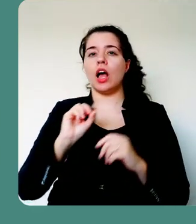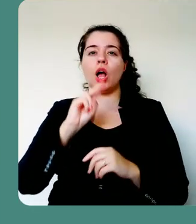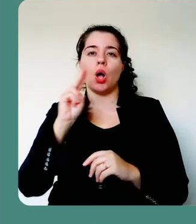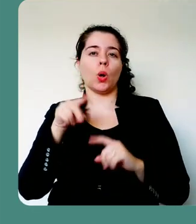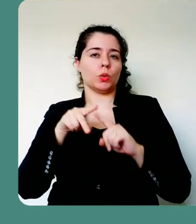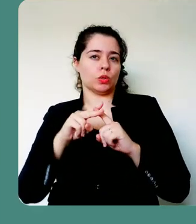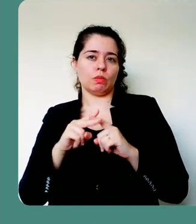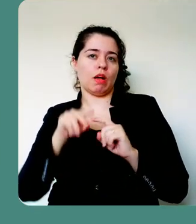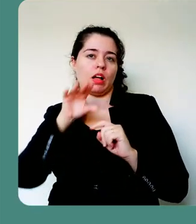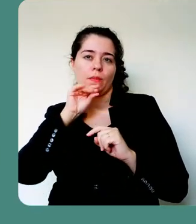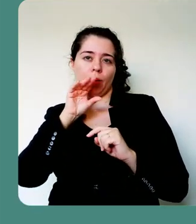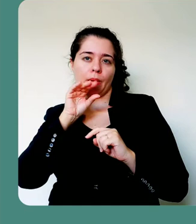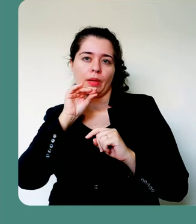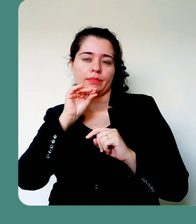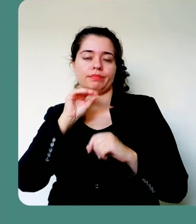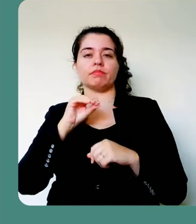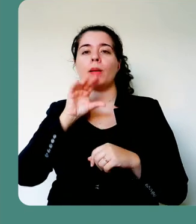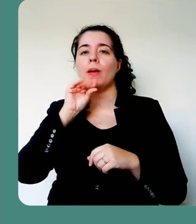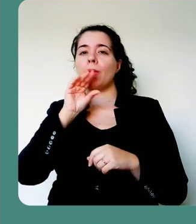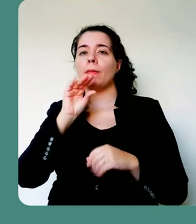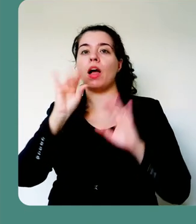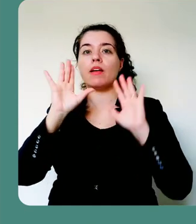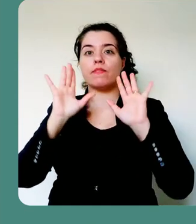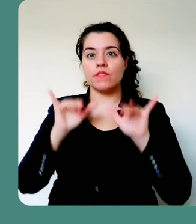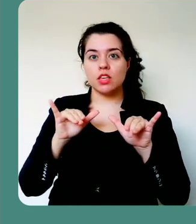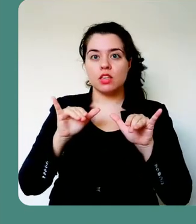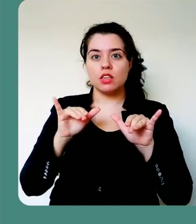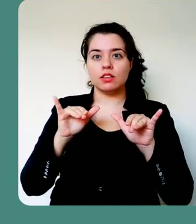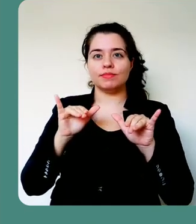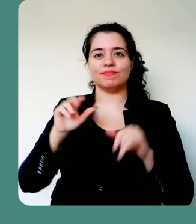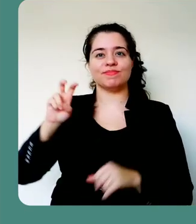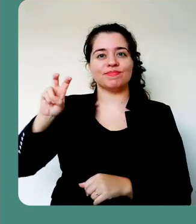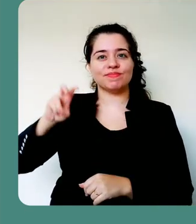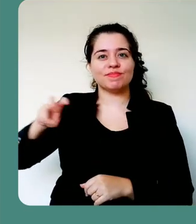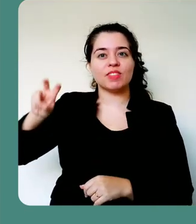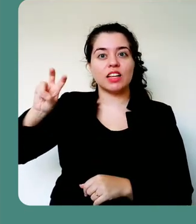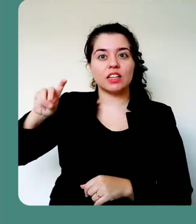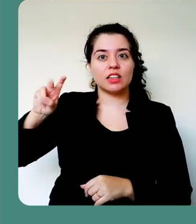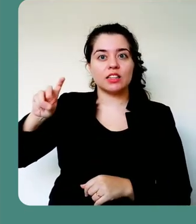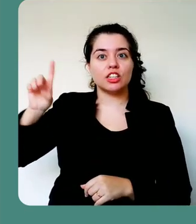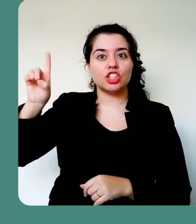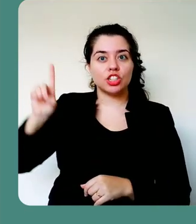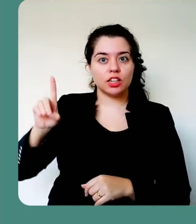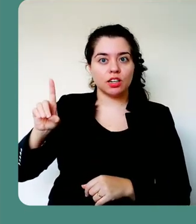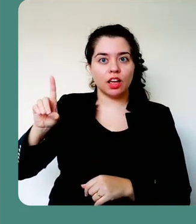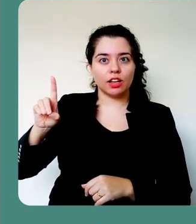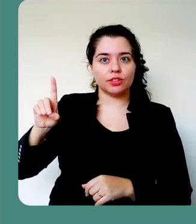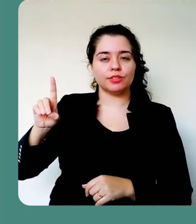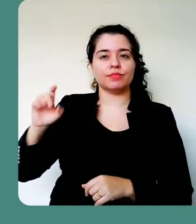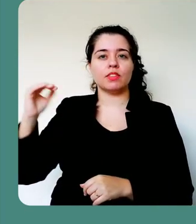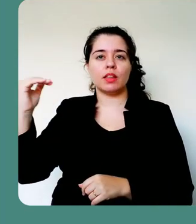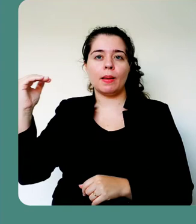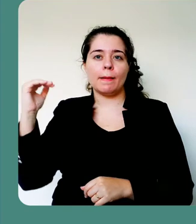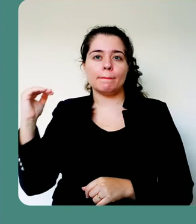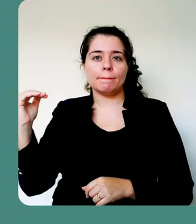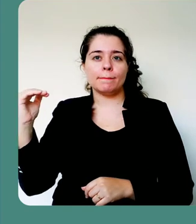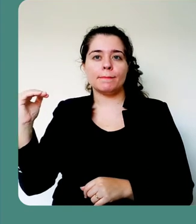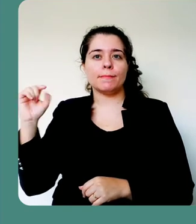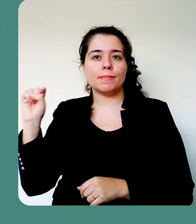Finalizou, então, desse slide, clico com o botão direito do mouse e venho em finalizar a apresentação.